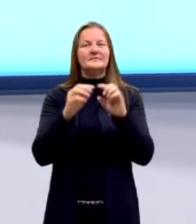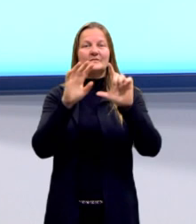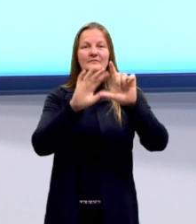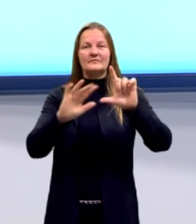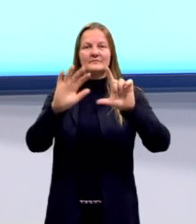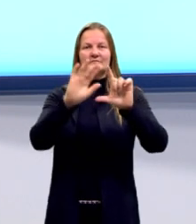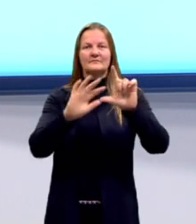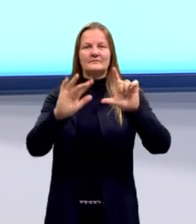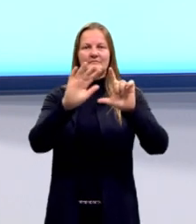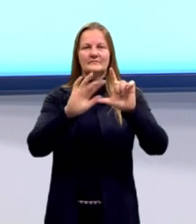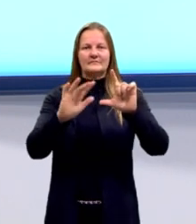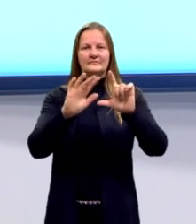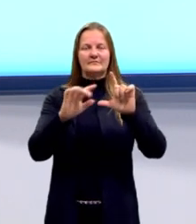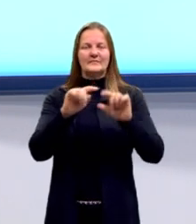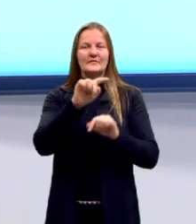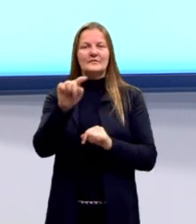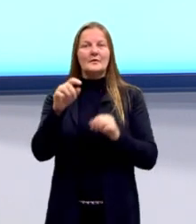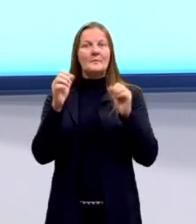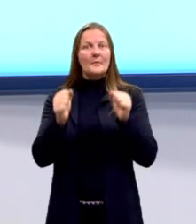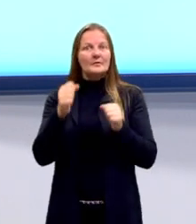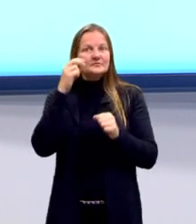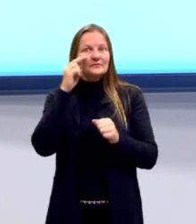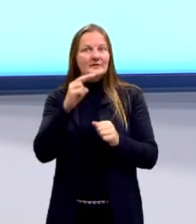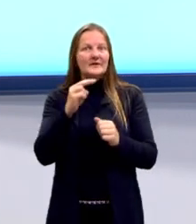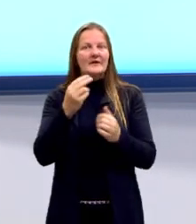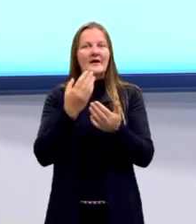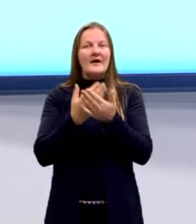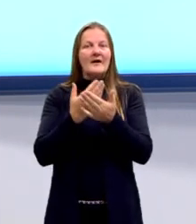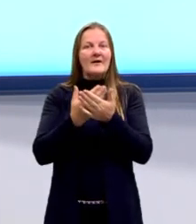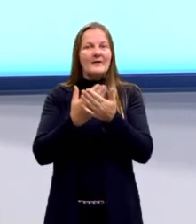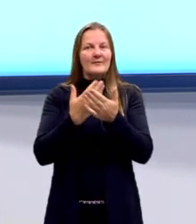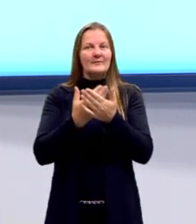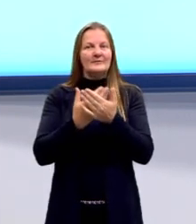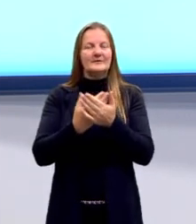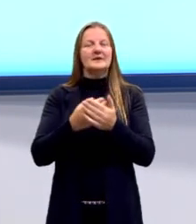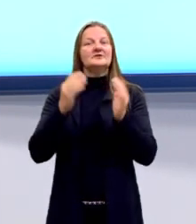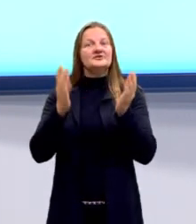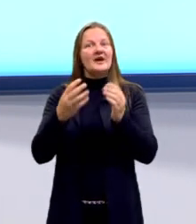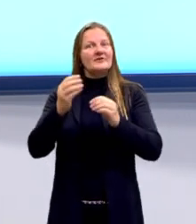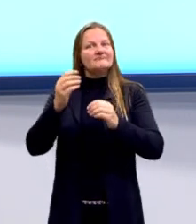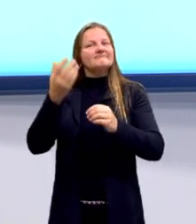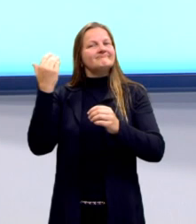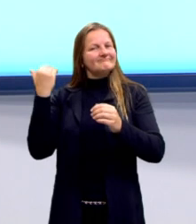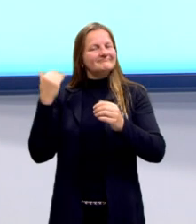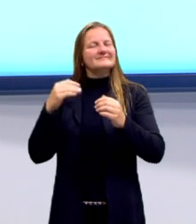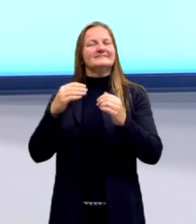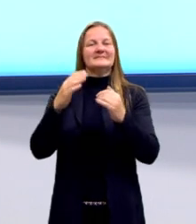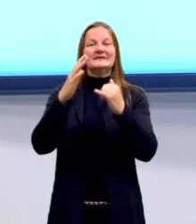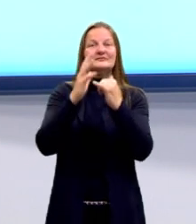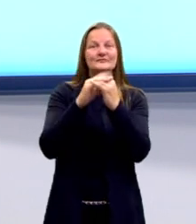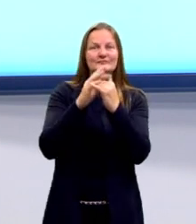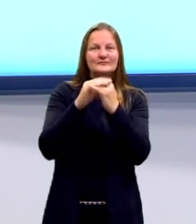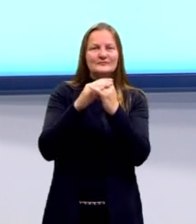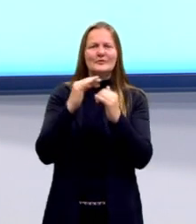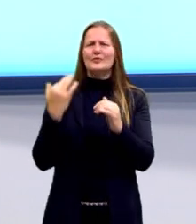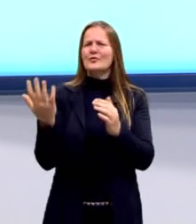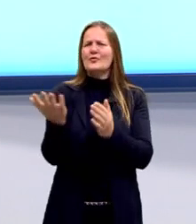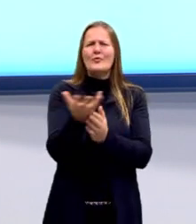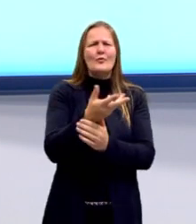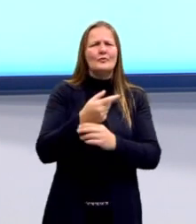Code onde vocês conseguem acompanhar então as aulas que já foram transmitidas de todos os